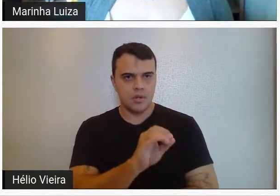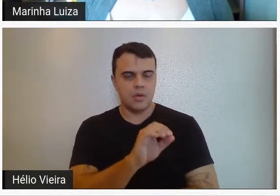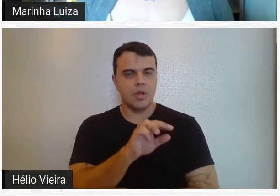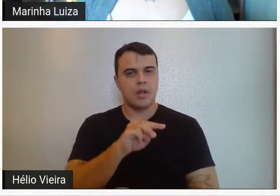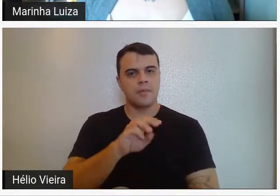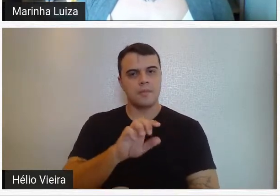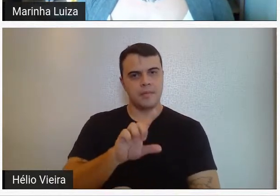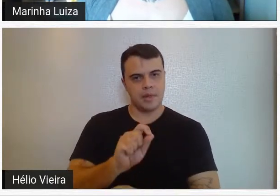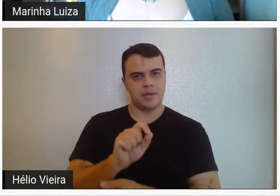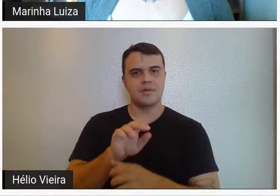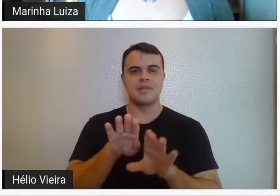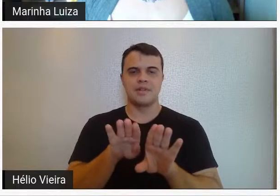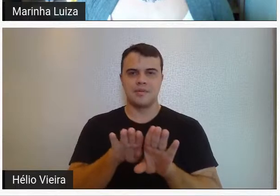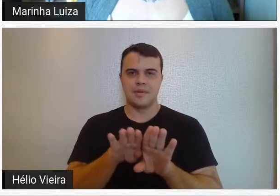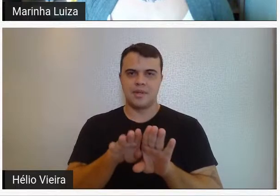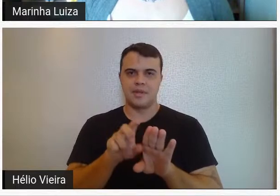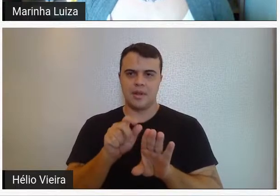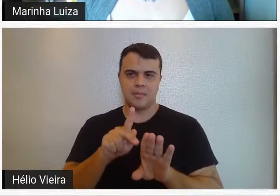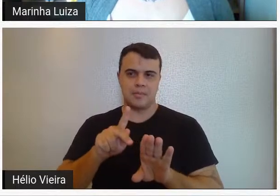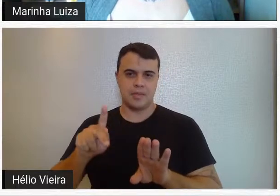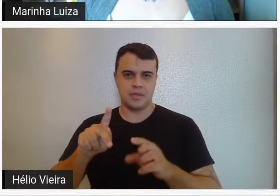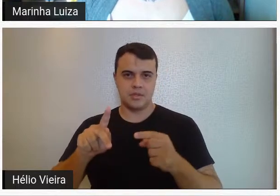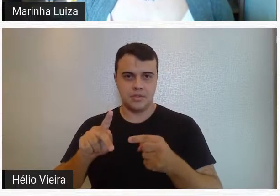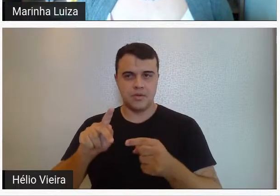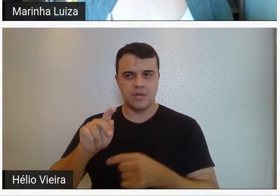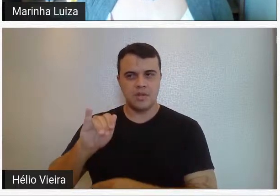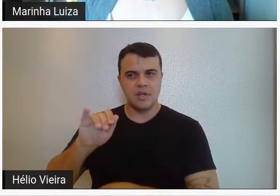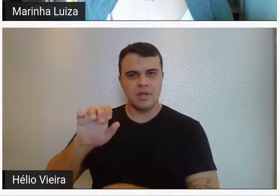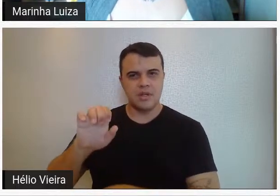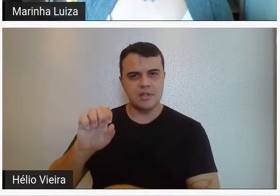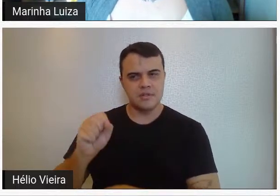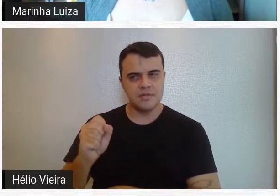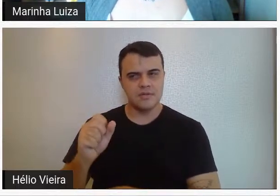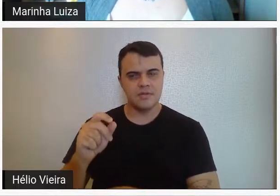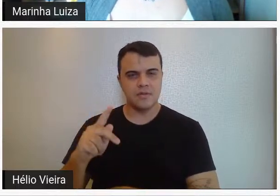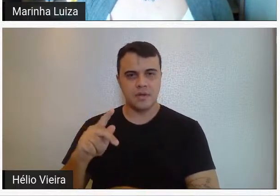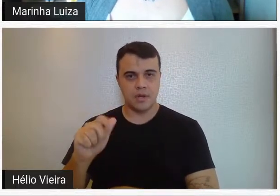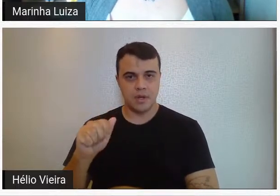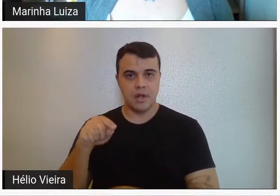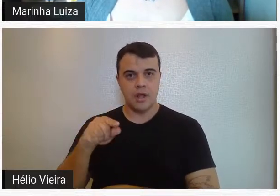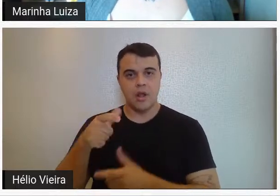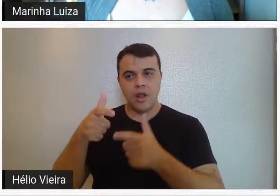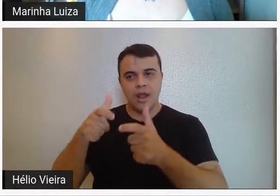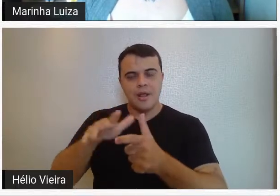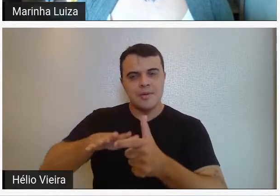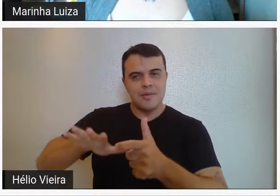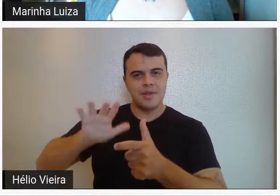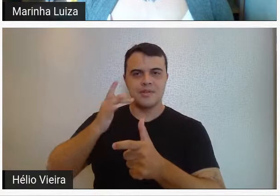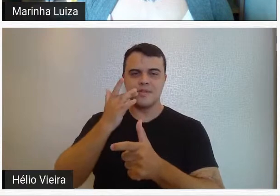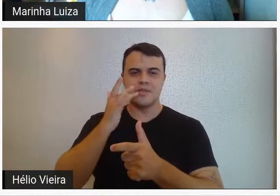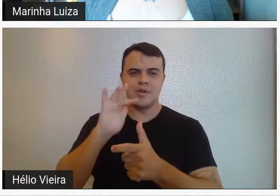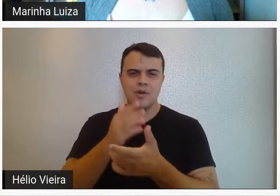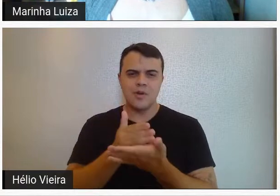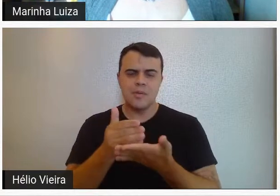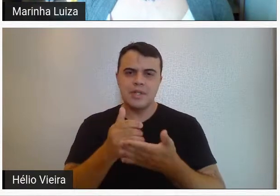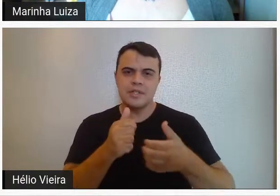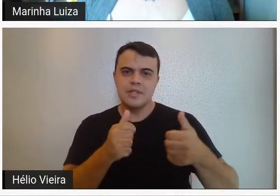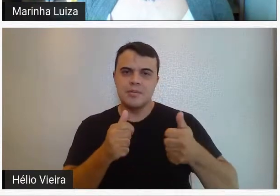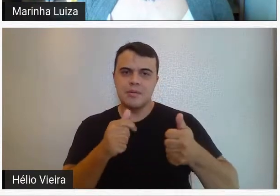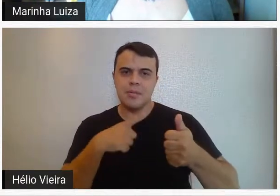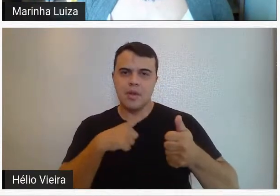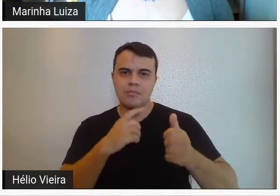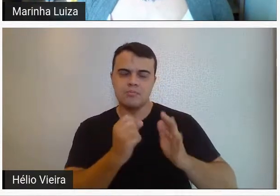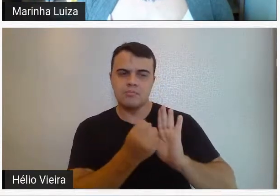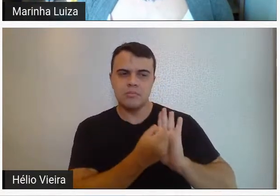que também presidiu o ISFAM durante muitos anos, a chamada época de ouro, quando começam os primeiros tombamentos,